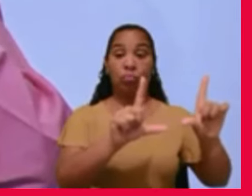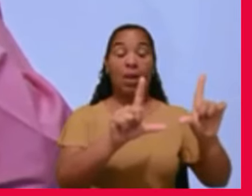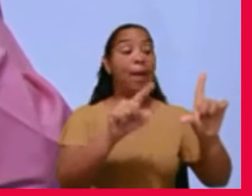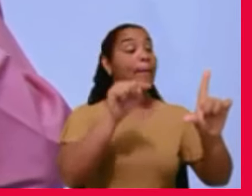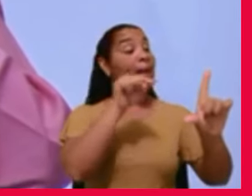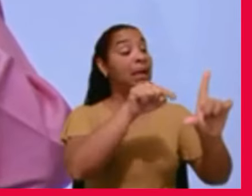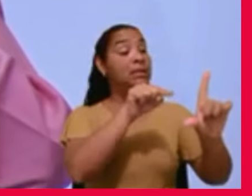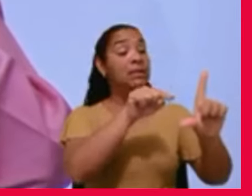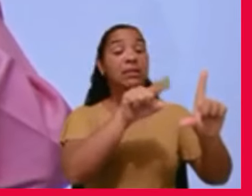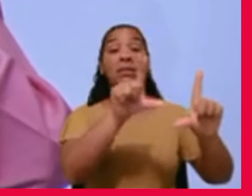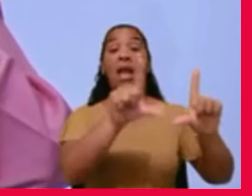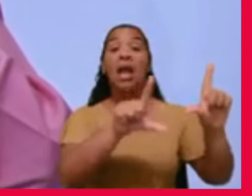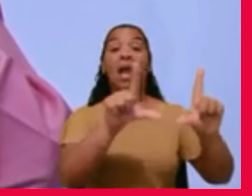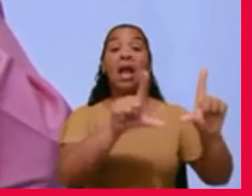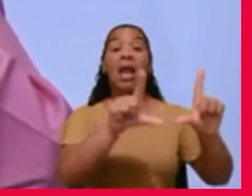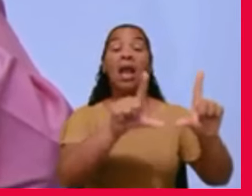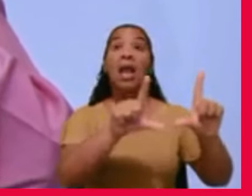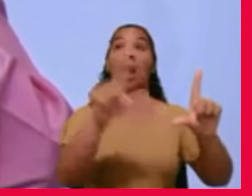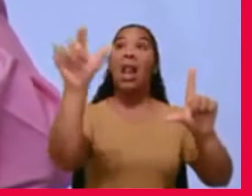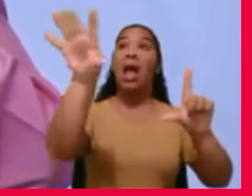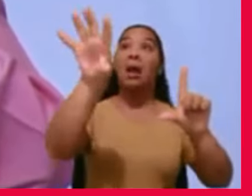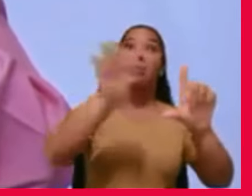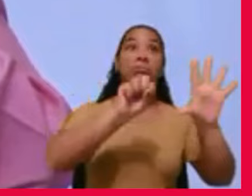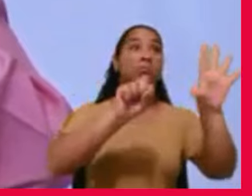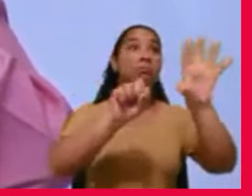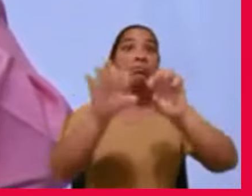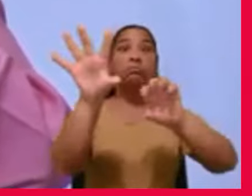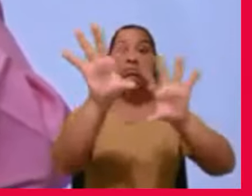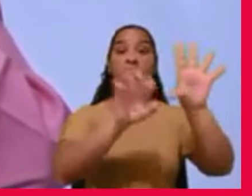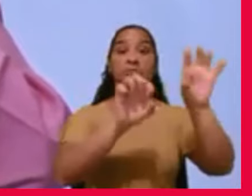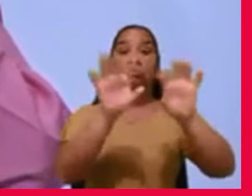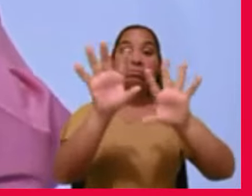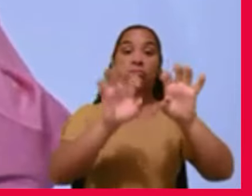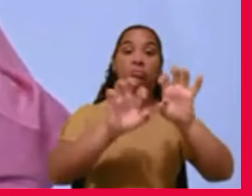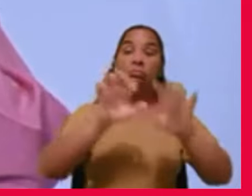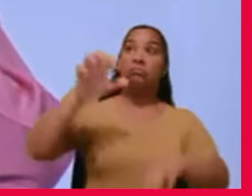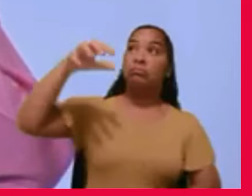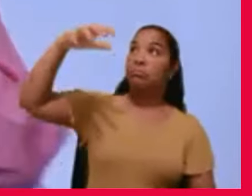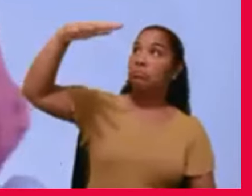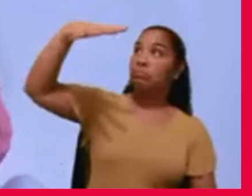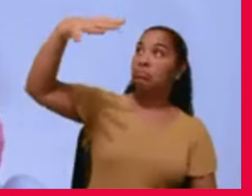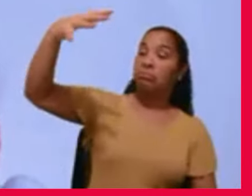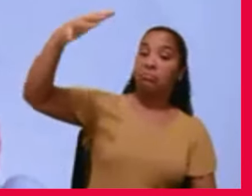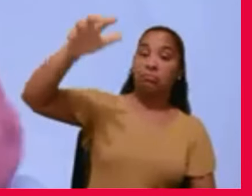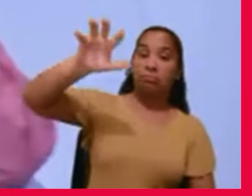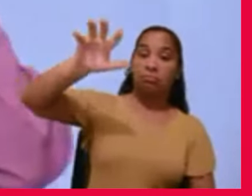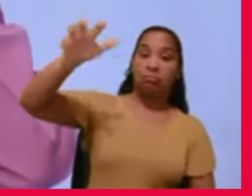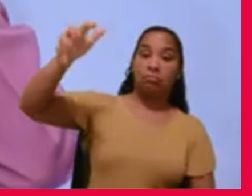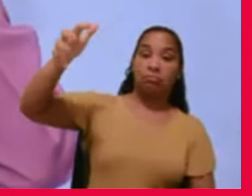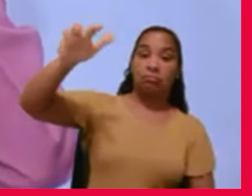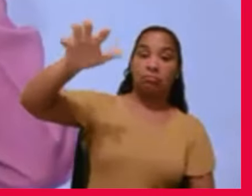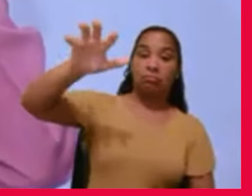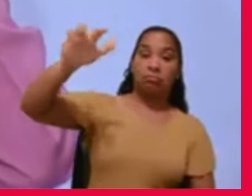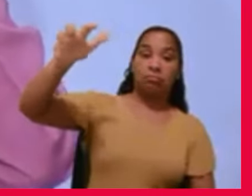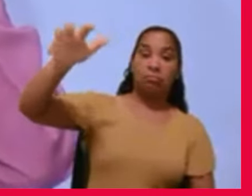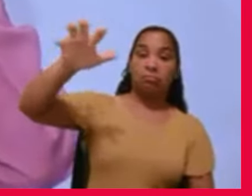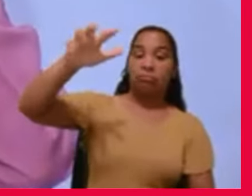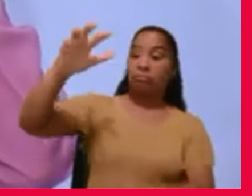informação de um centro emissor, que, por sua vez,